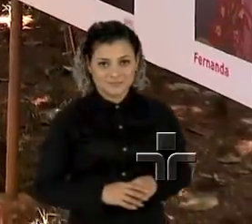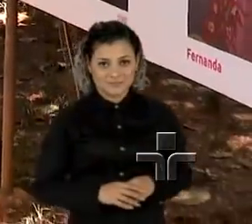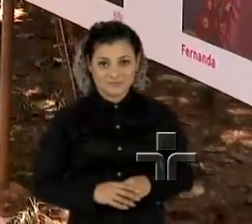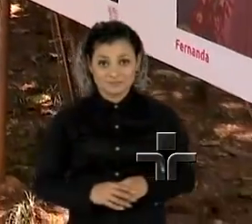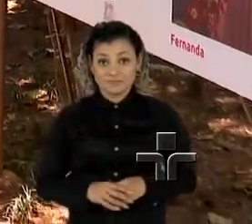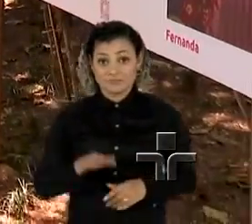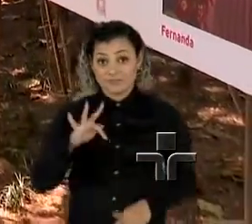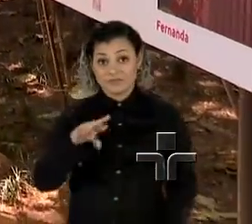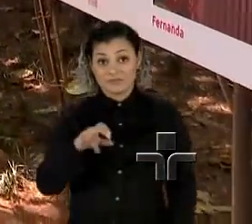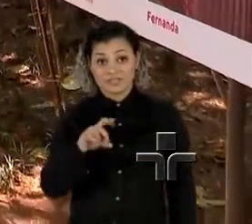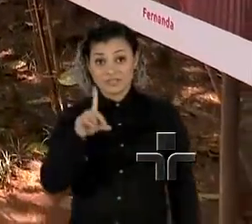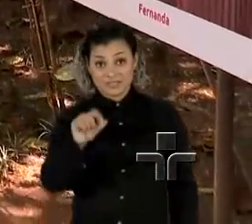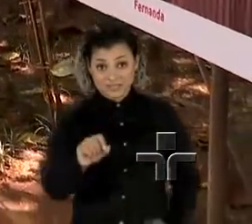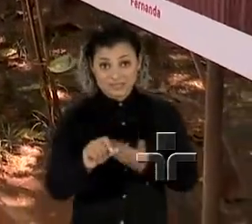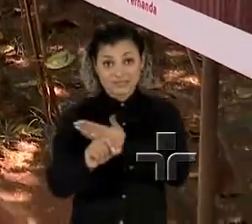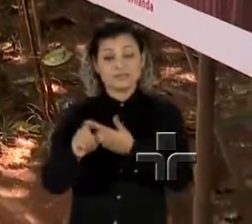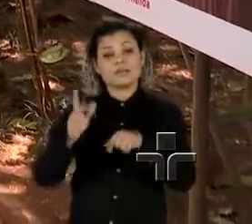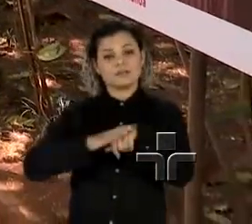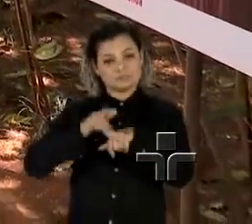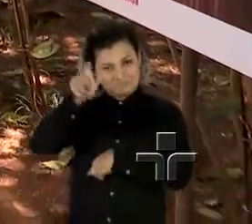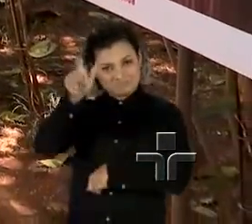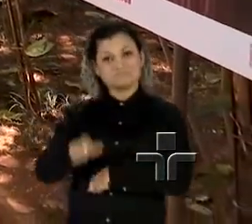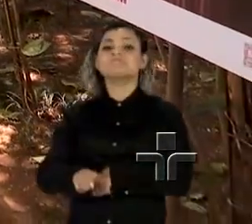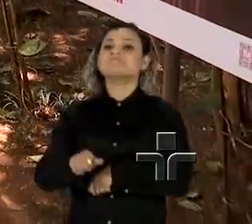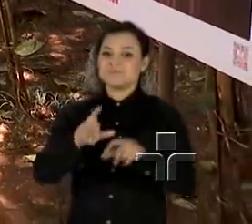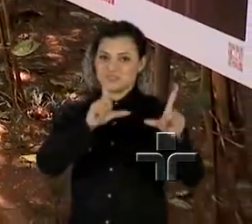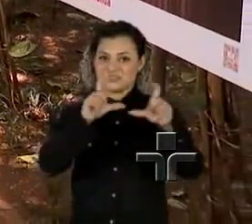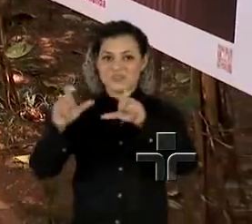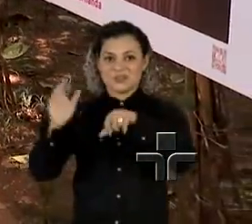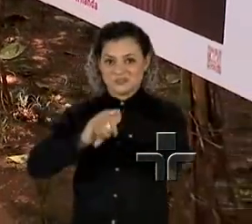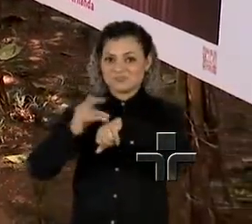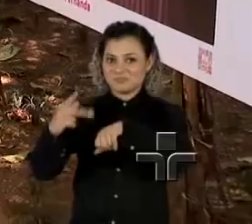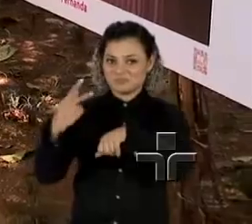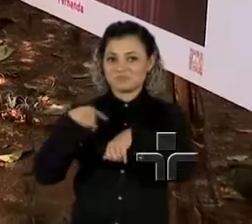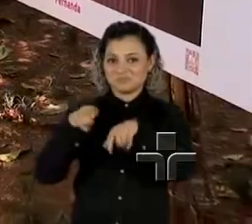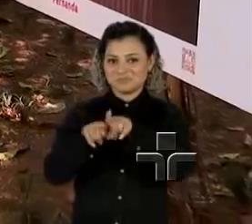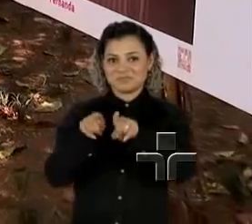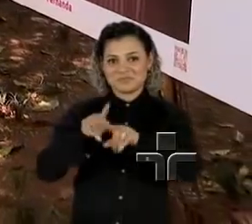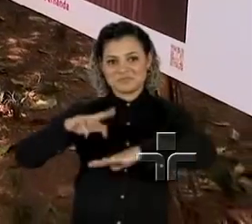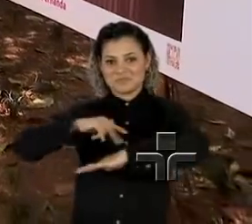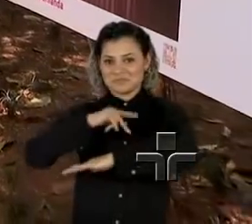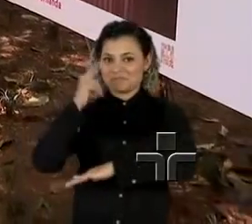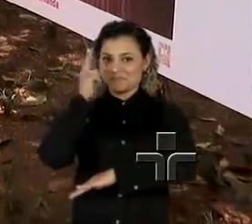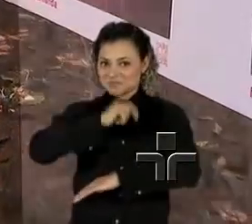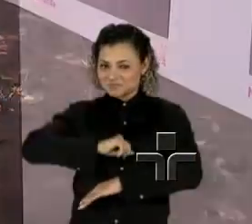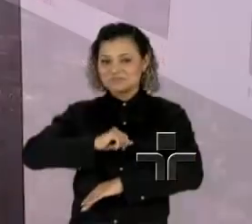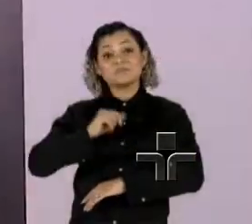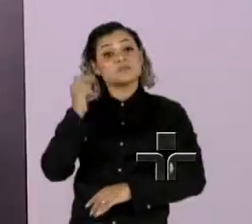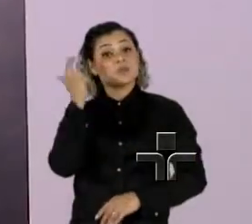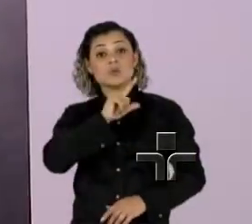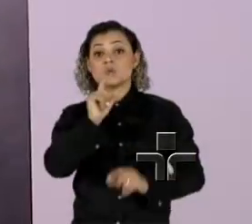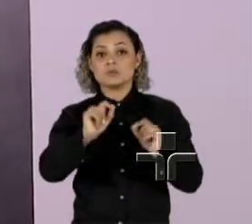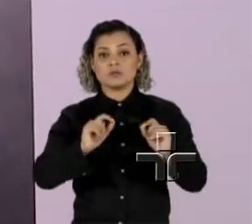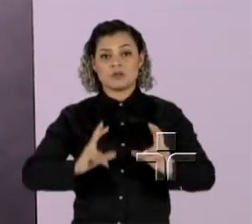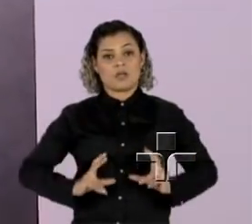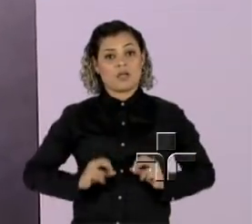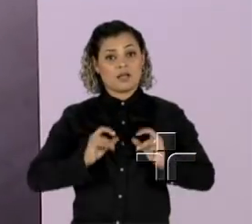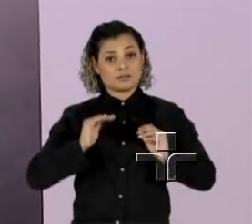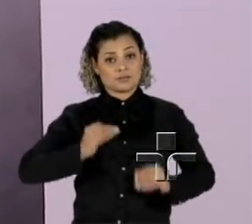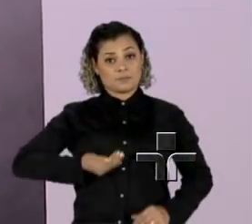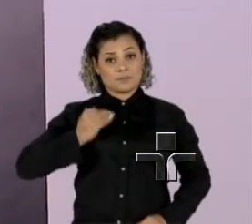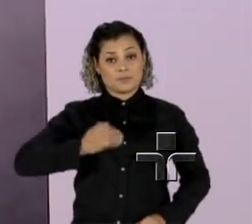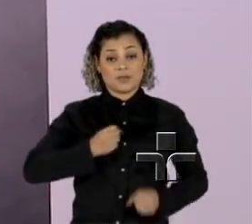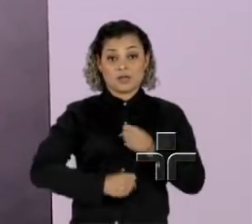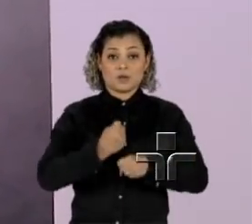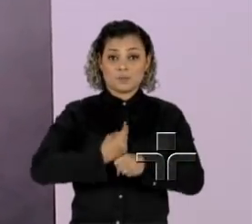A Fernanda foi uma das personagens dessa sessão de fotos que expressa toda a coragem dessas mulheres. Ela superou um câncer de mama